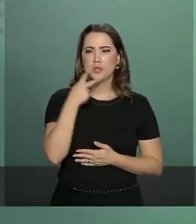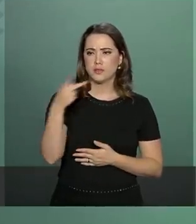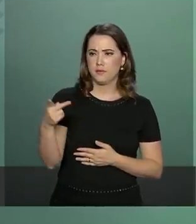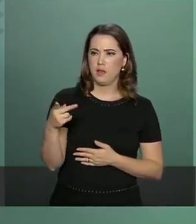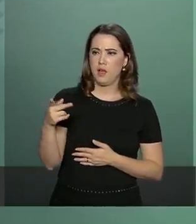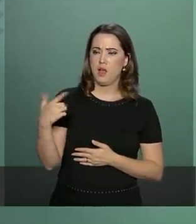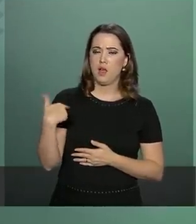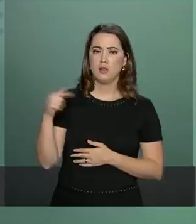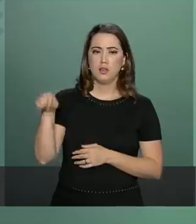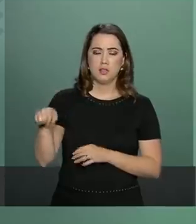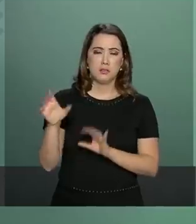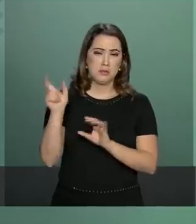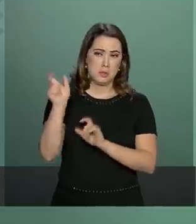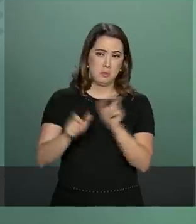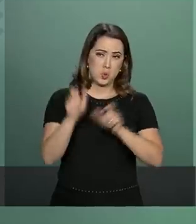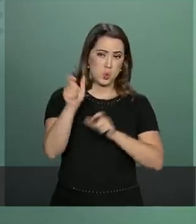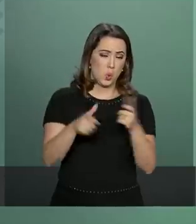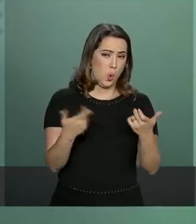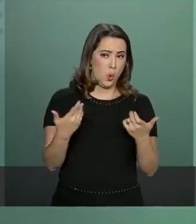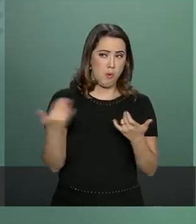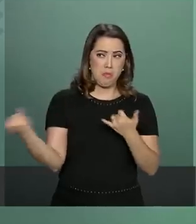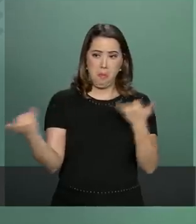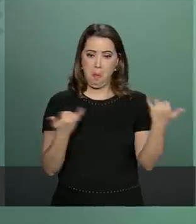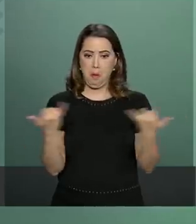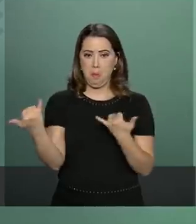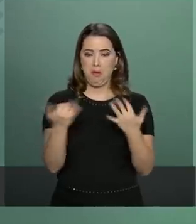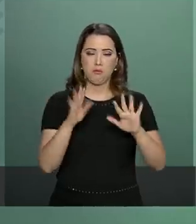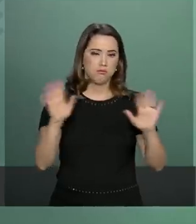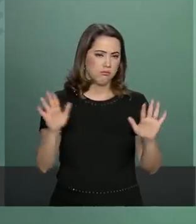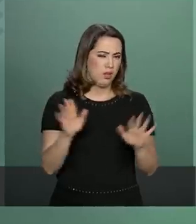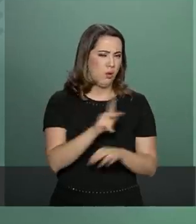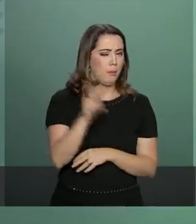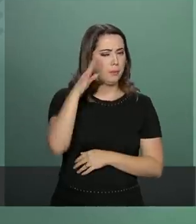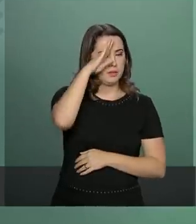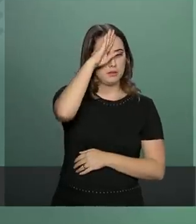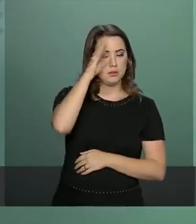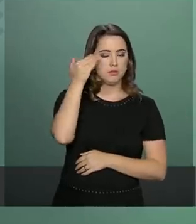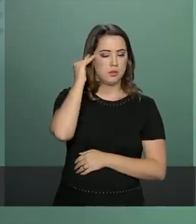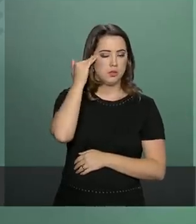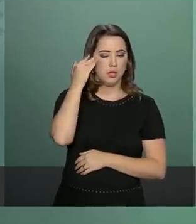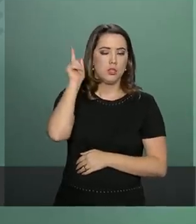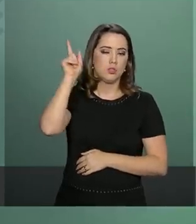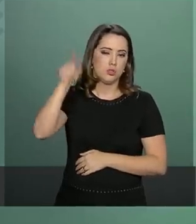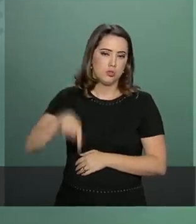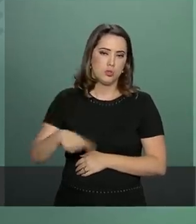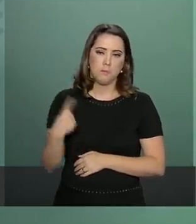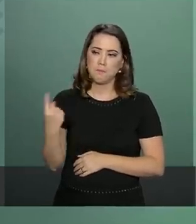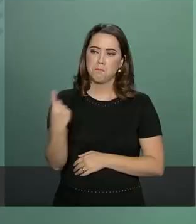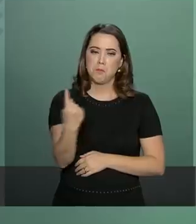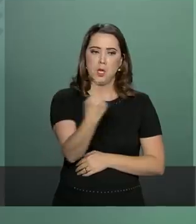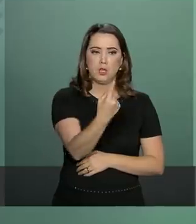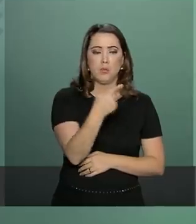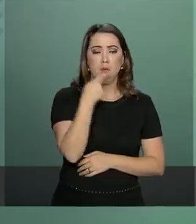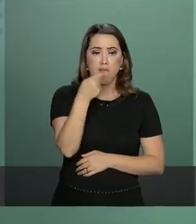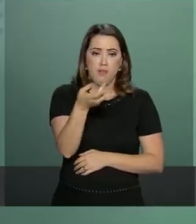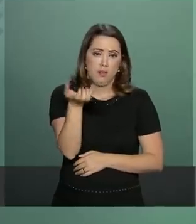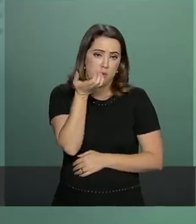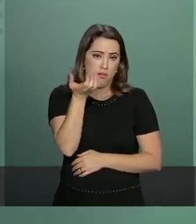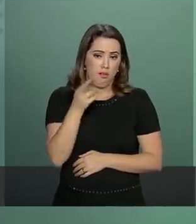ligadas a esse fato, o presidente entende que são de responsabilidades de cada uma delas.